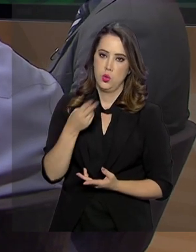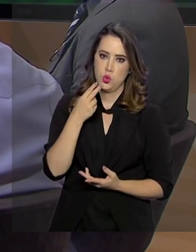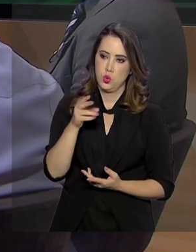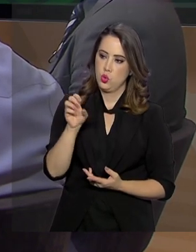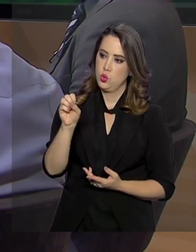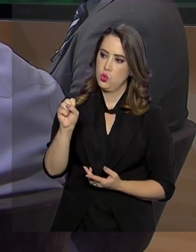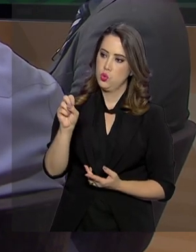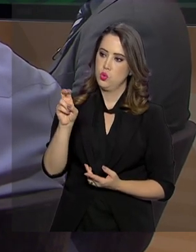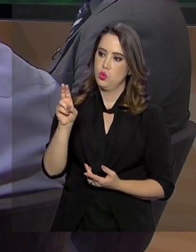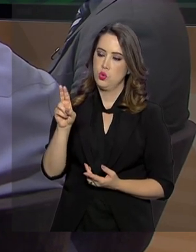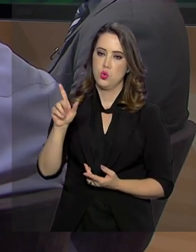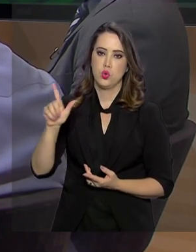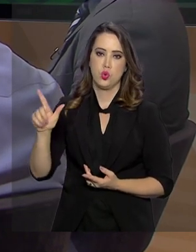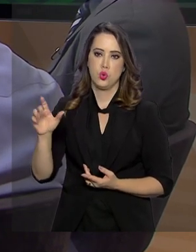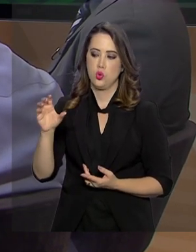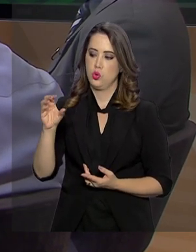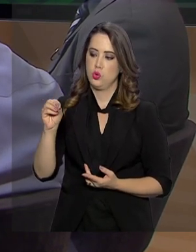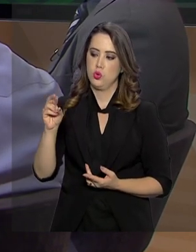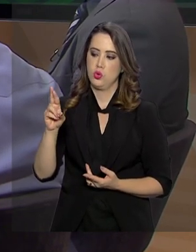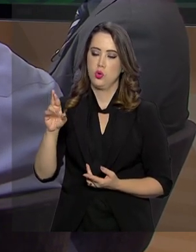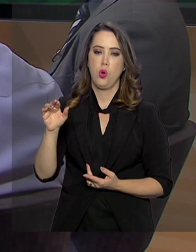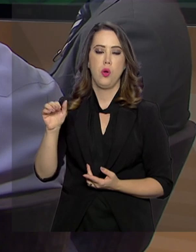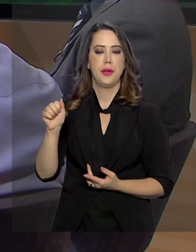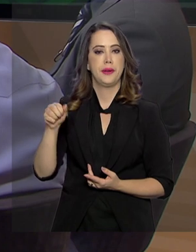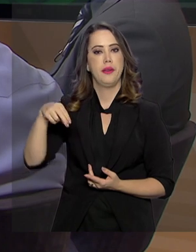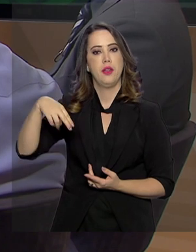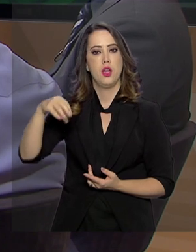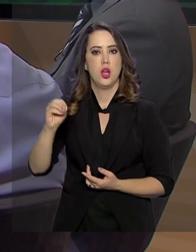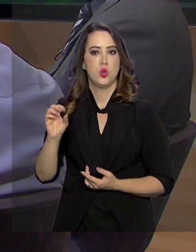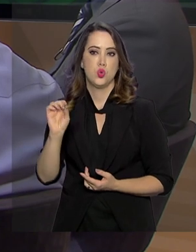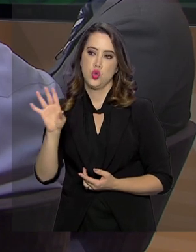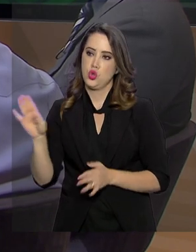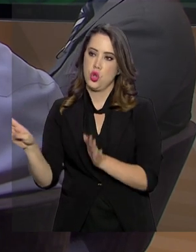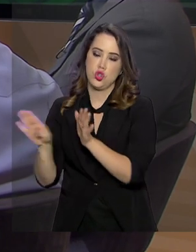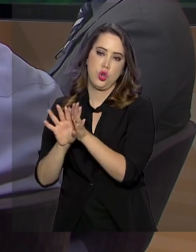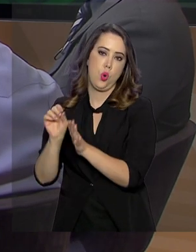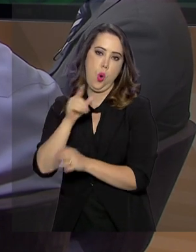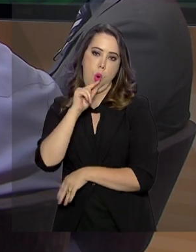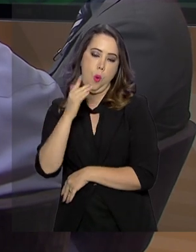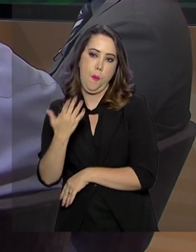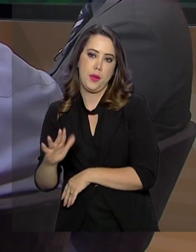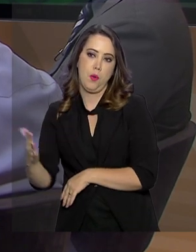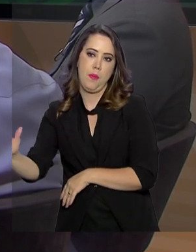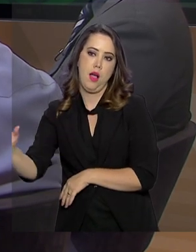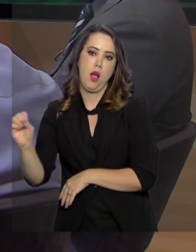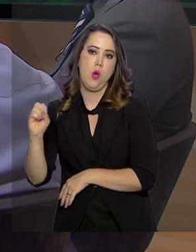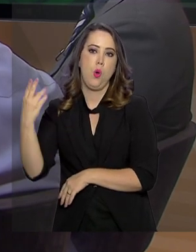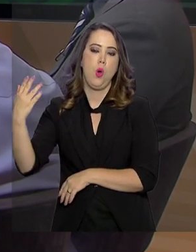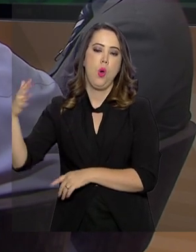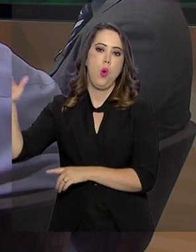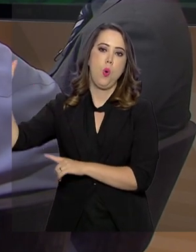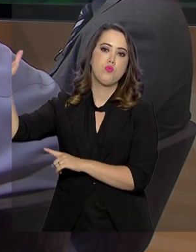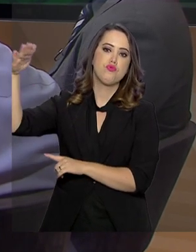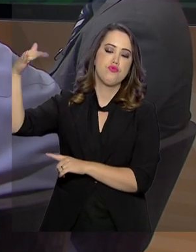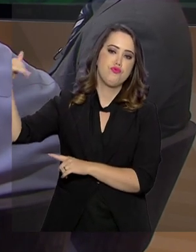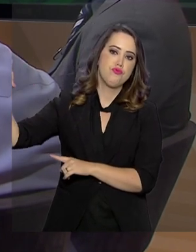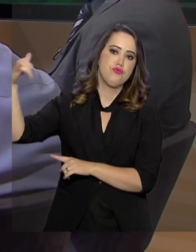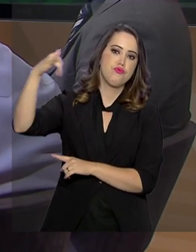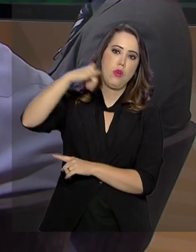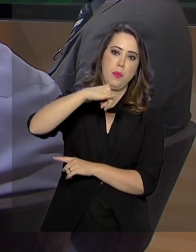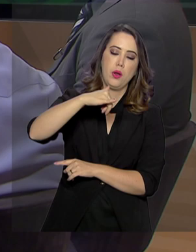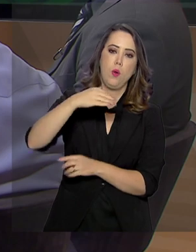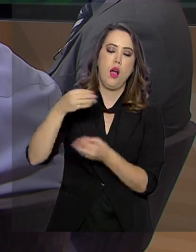-coreanos no Brasil. Bom, eles só podem ter chegado ou pelo mar ou pelo ar. O Programa de